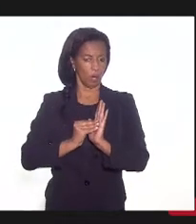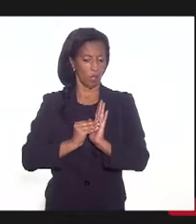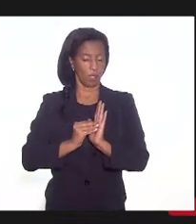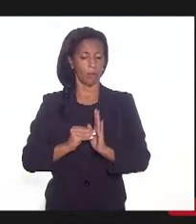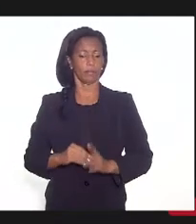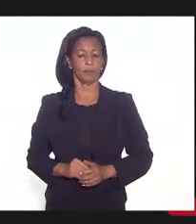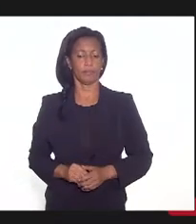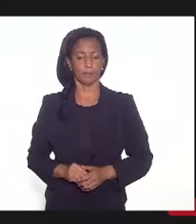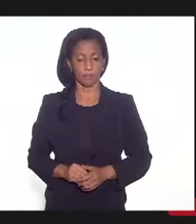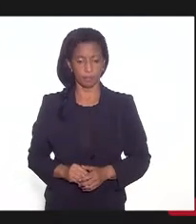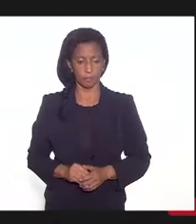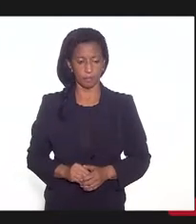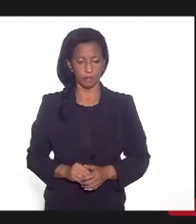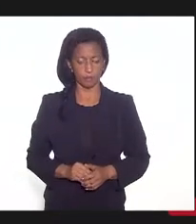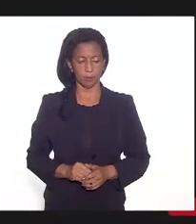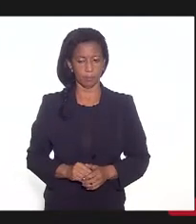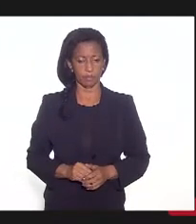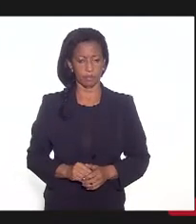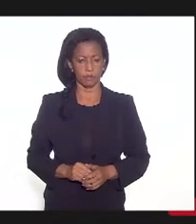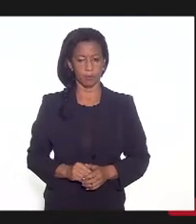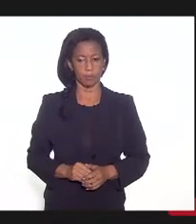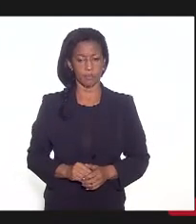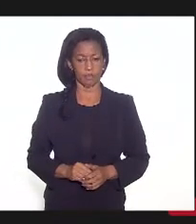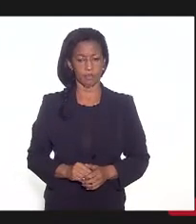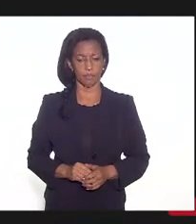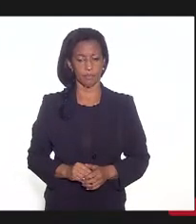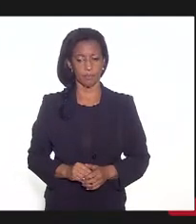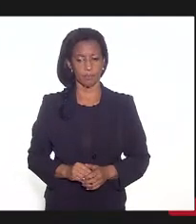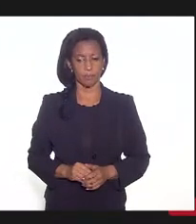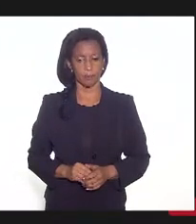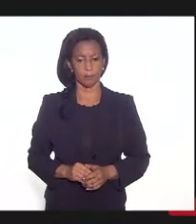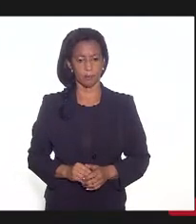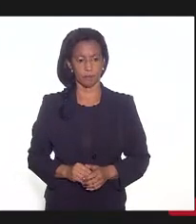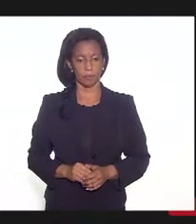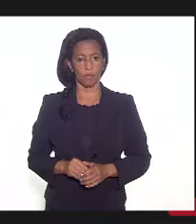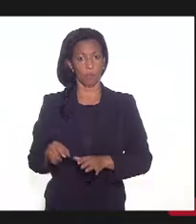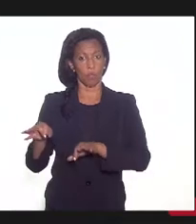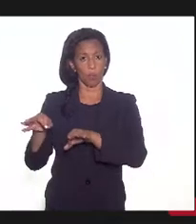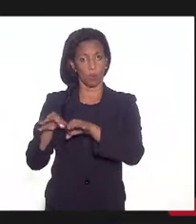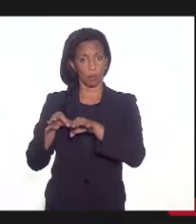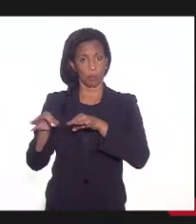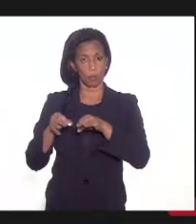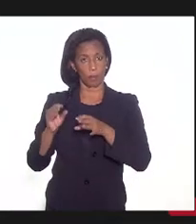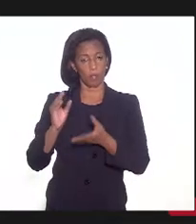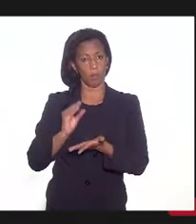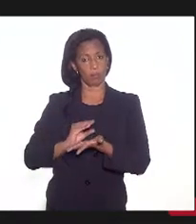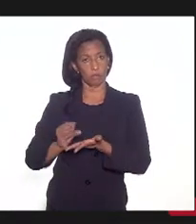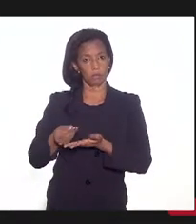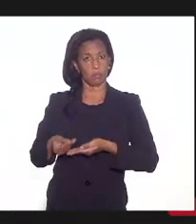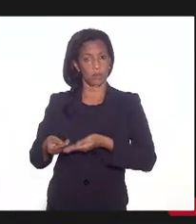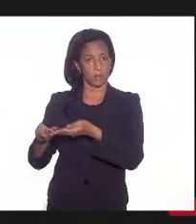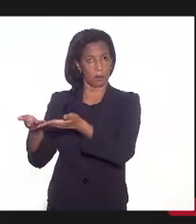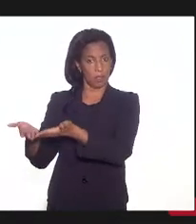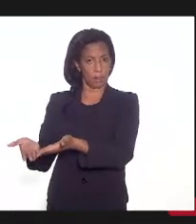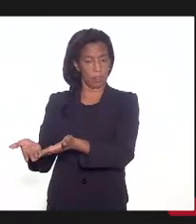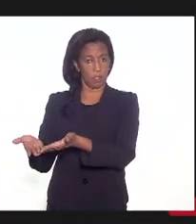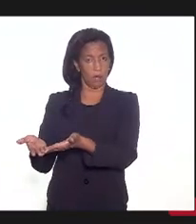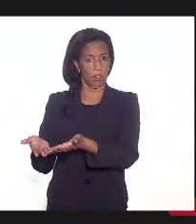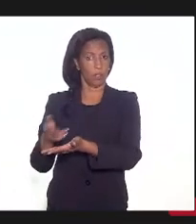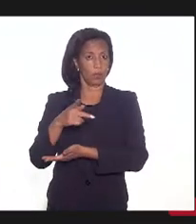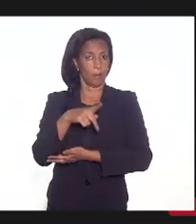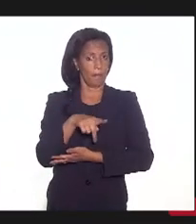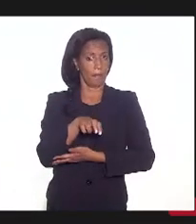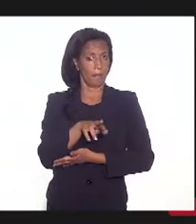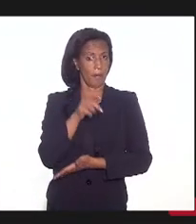colocar no plano a ser entregue. Sob pena de